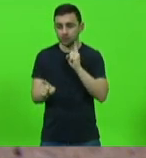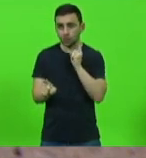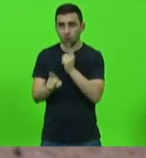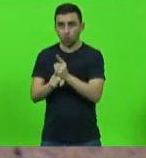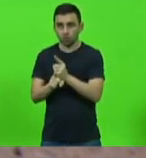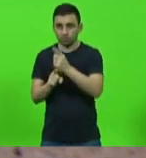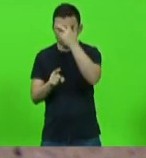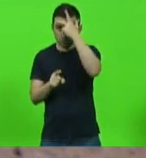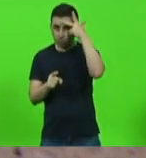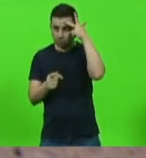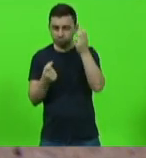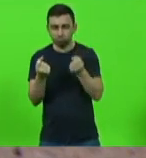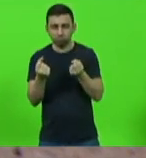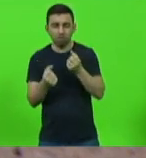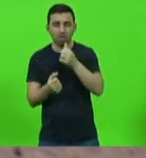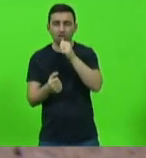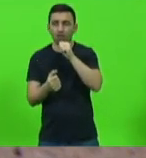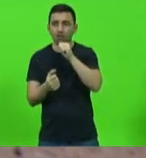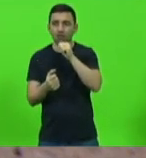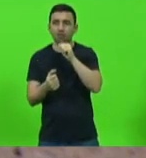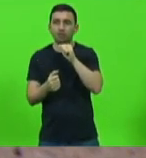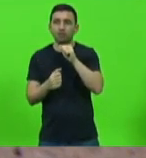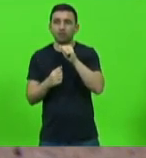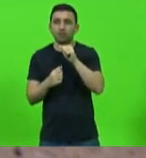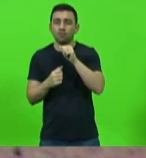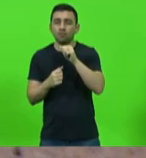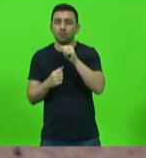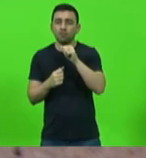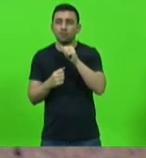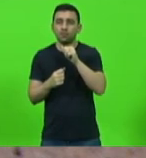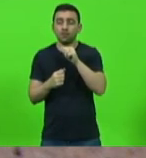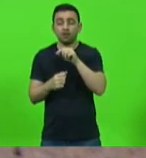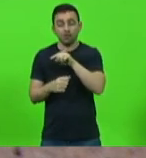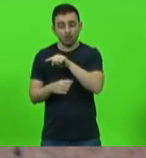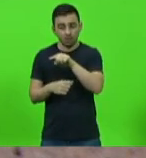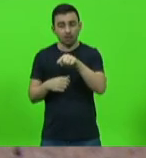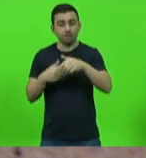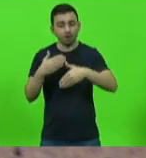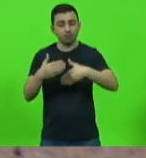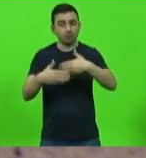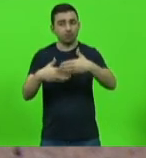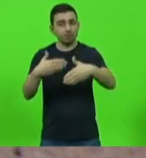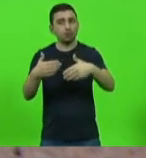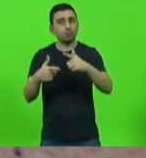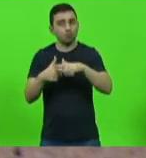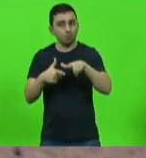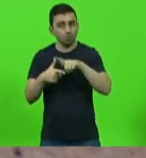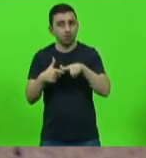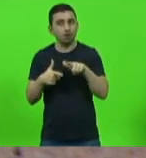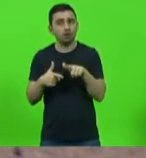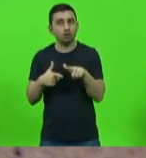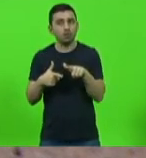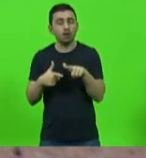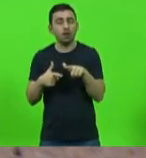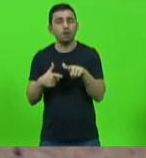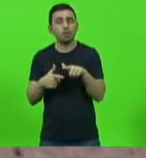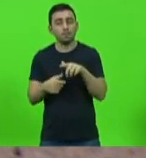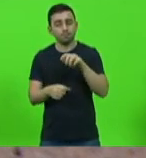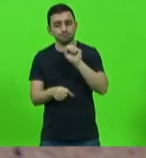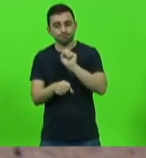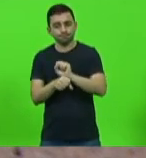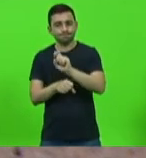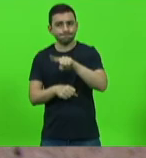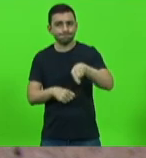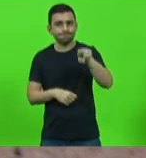embriagado terá que enfrentar inclusive aí na questão da suspensão da CNH.